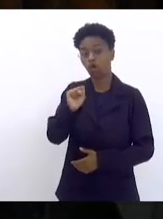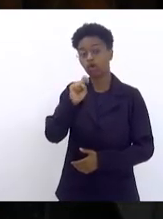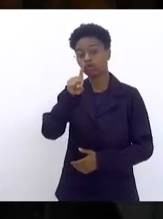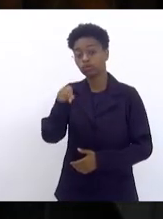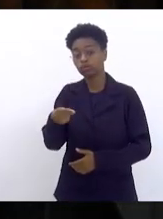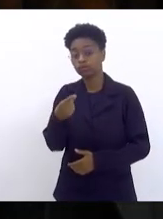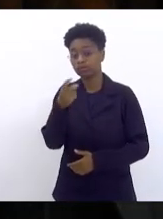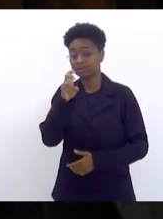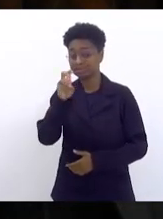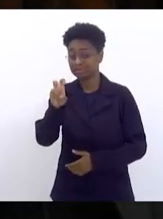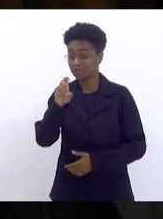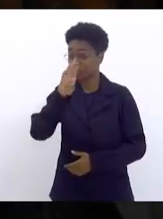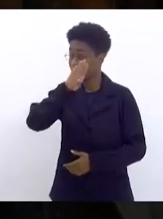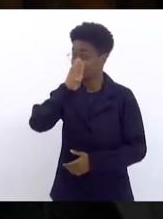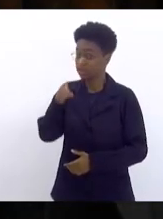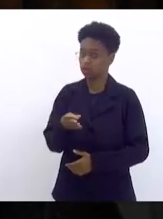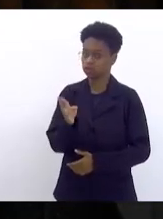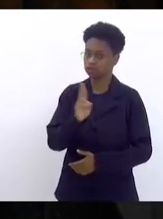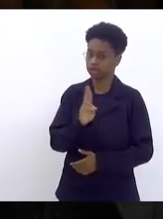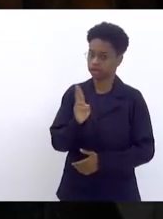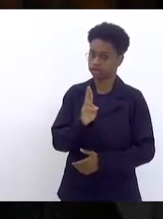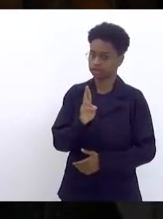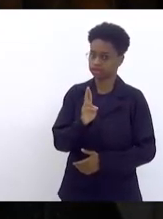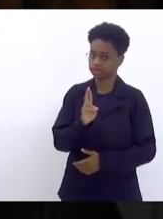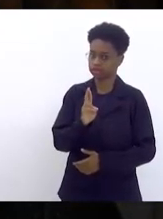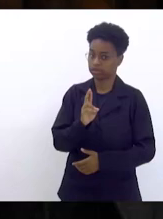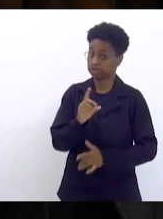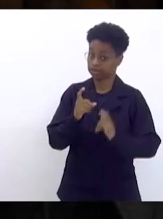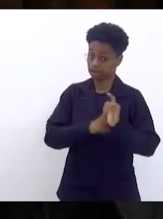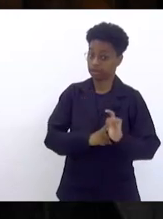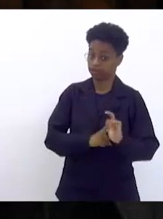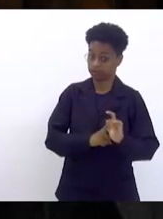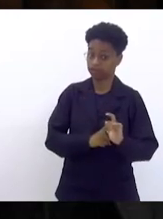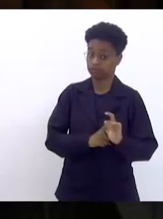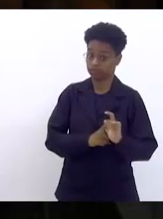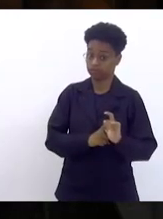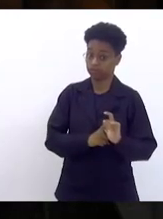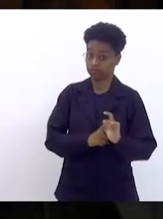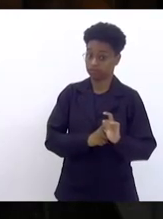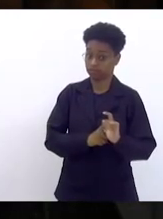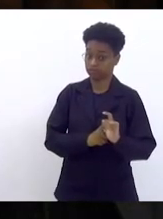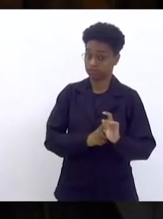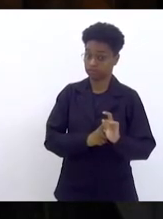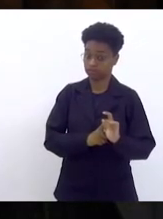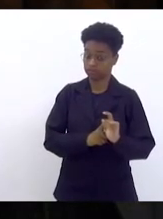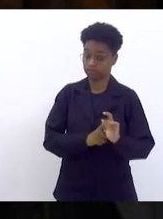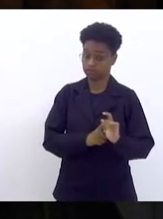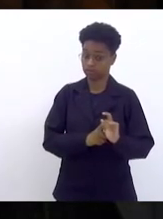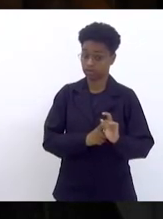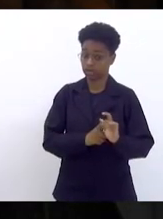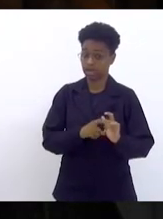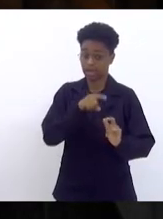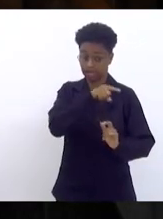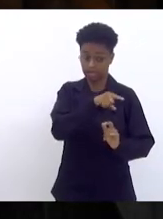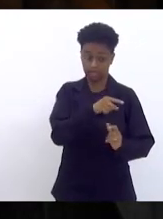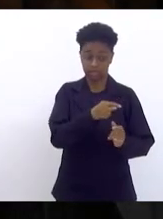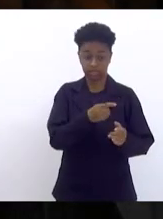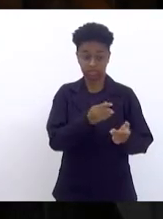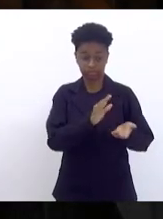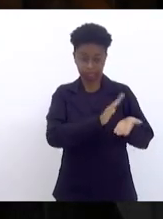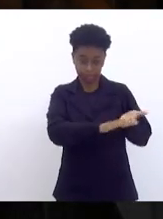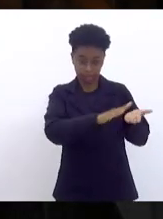bilhões de reais. Déficit, senhor presidente, despesa maior que a receita.